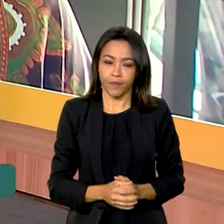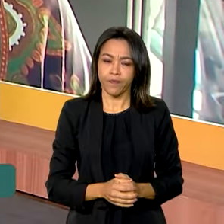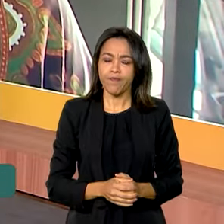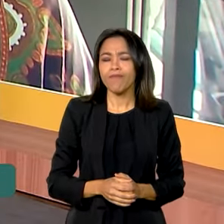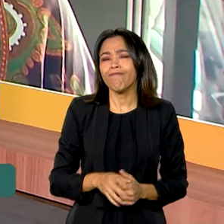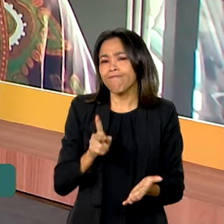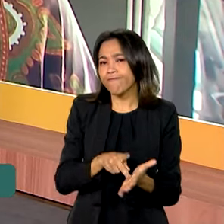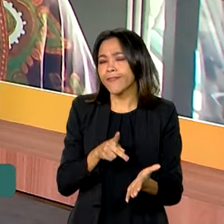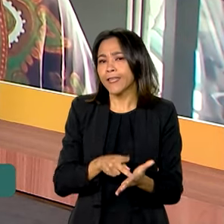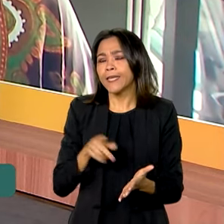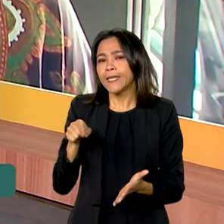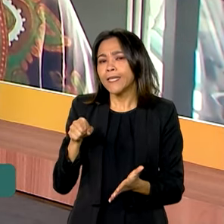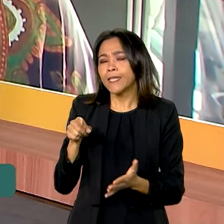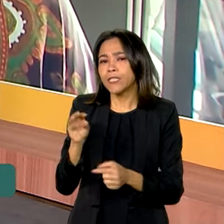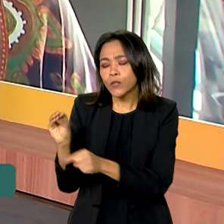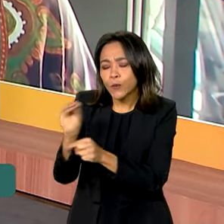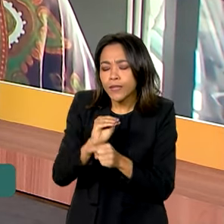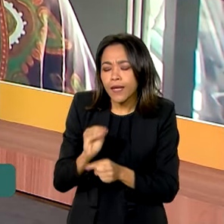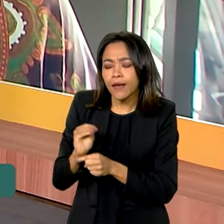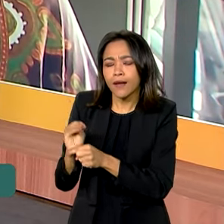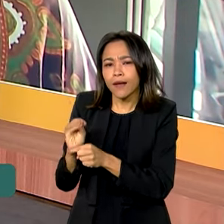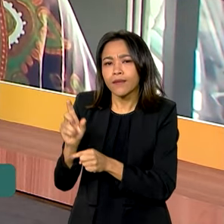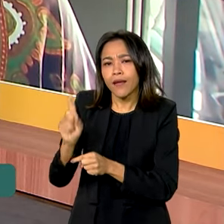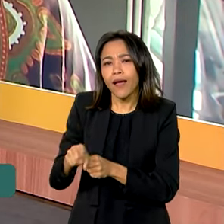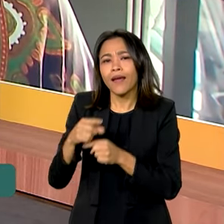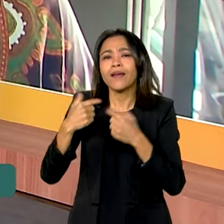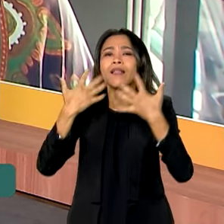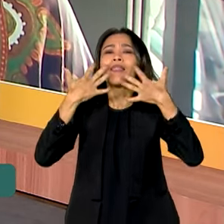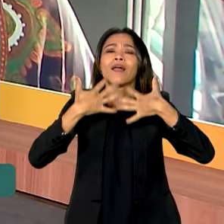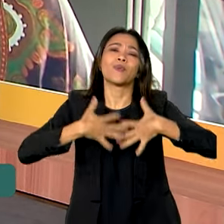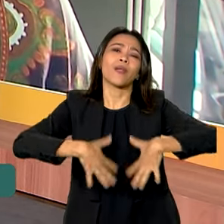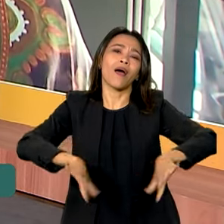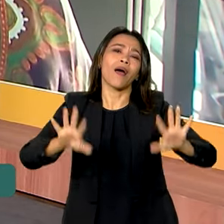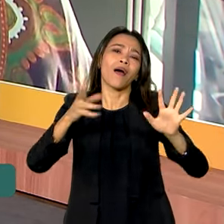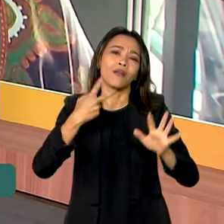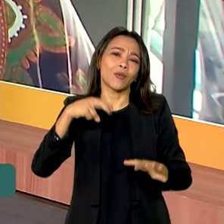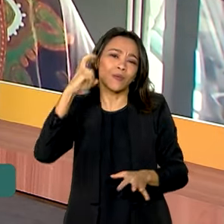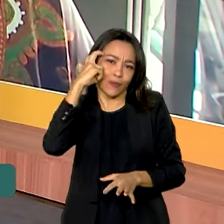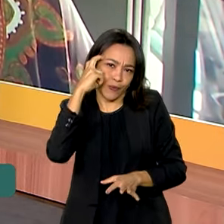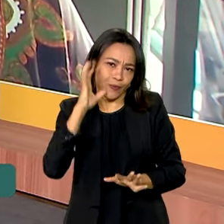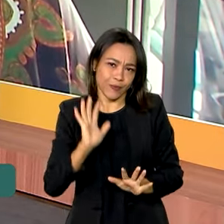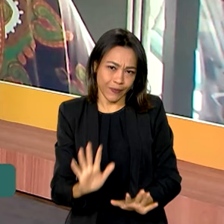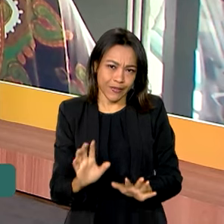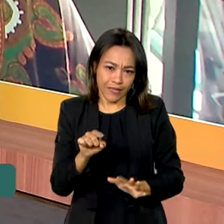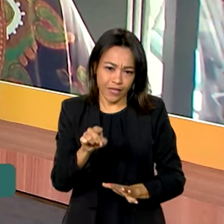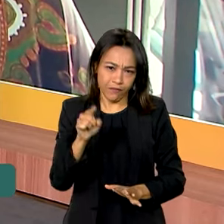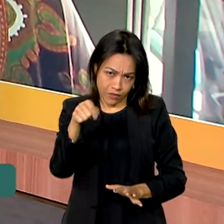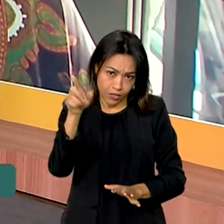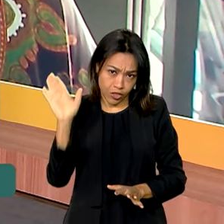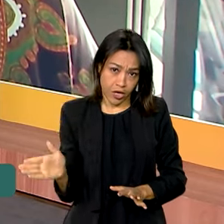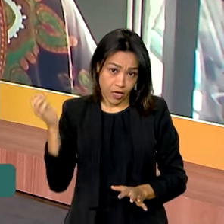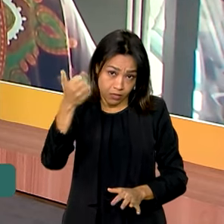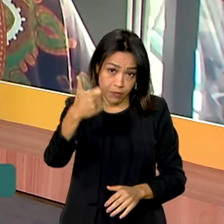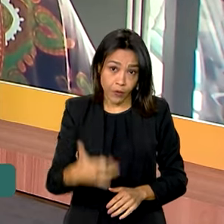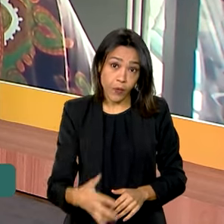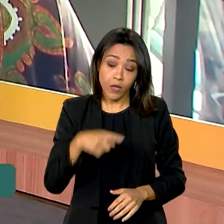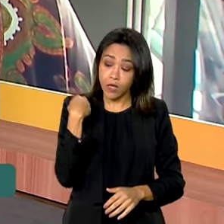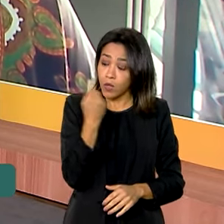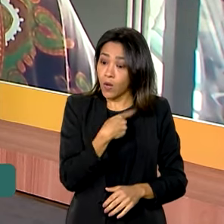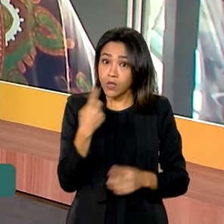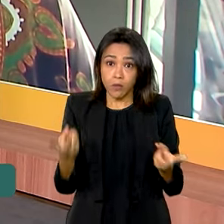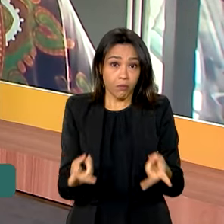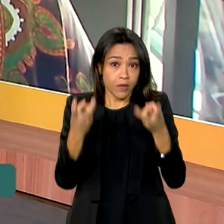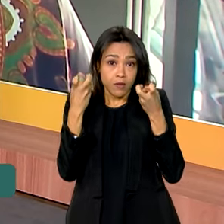cuidar, ele tem esse aspecto cultural da gente naturalizar demais, né? Foi o que a senhora falou. E, muitas vezes, a gente não percebe que o